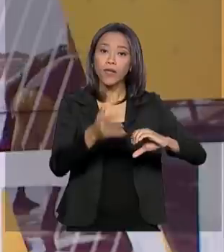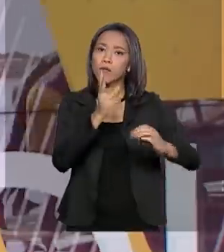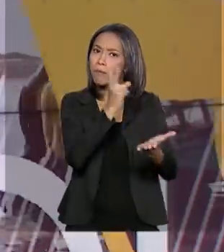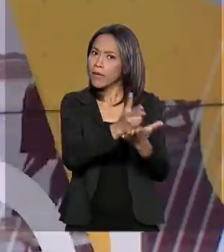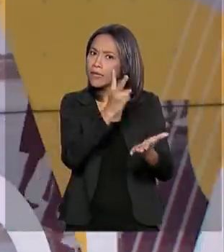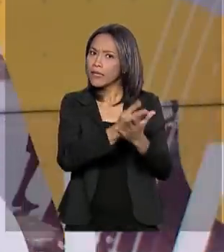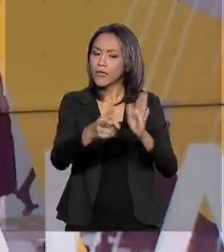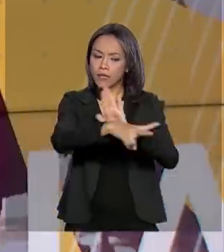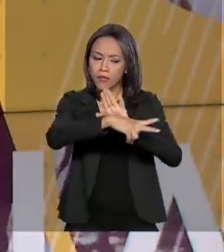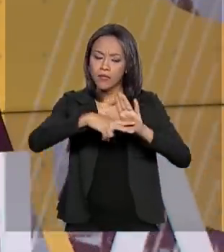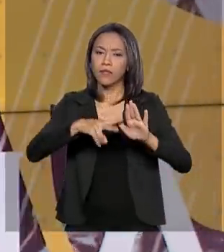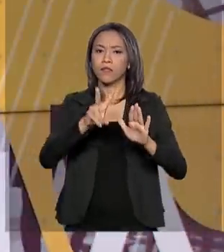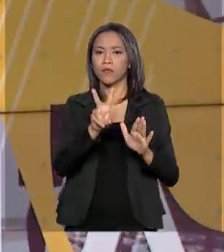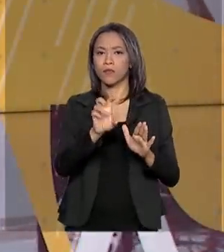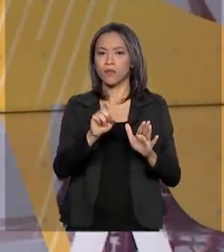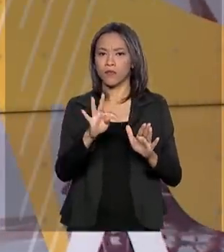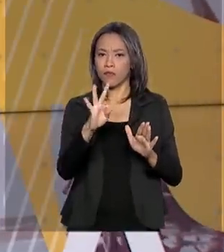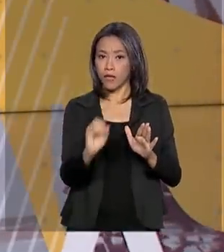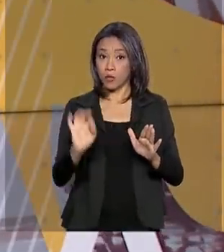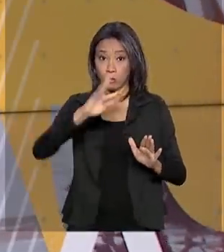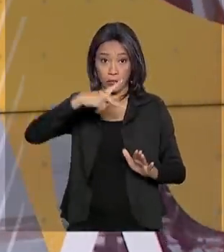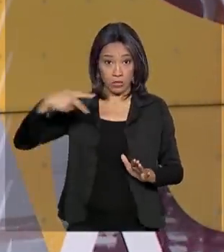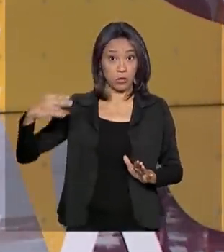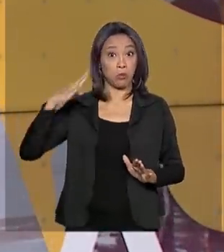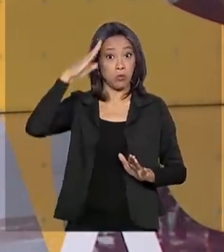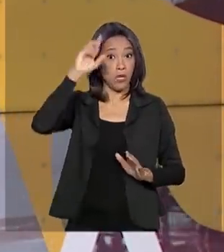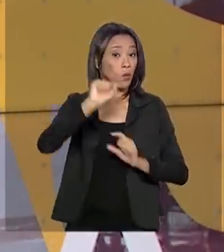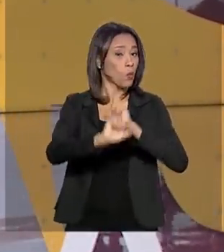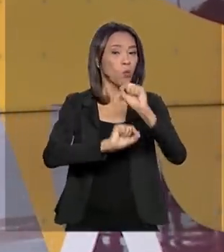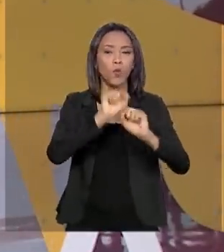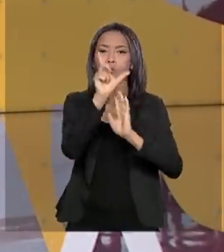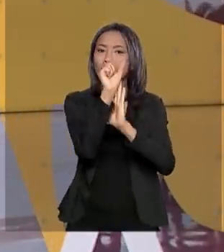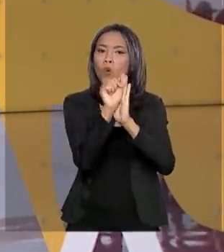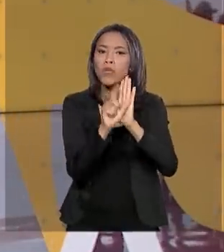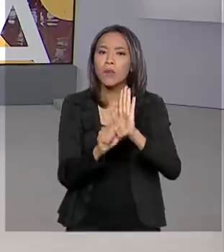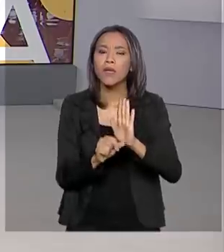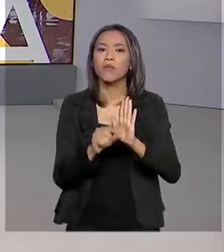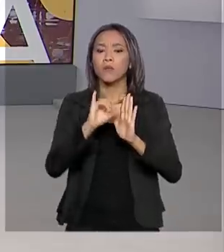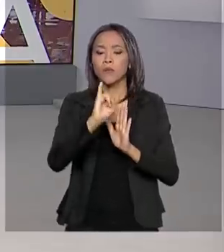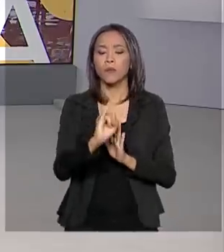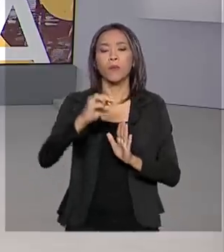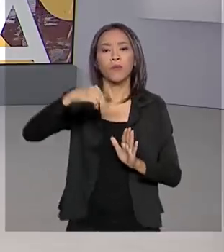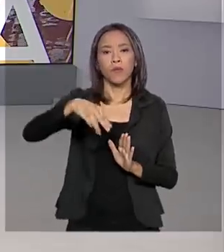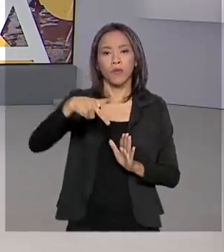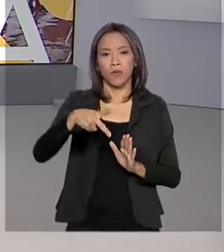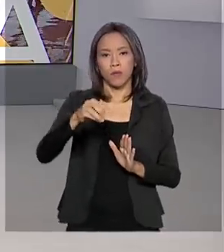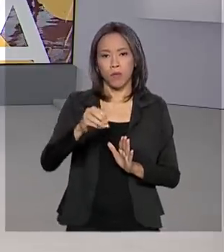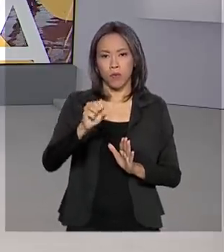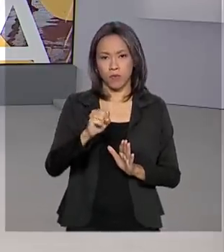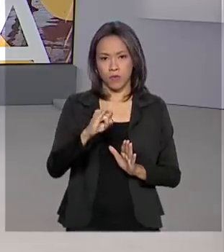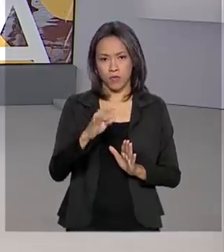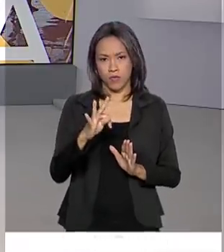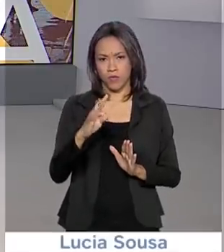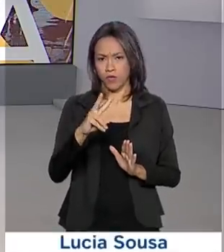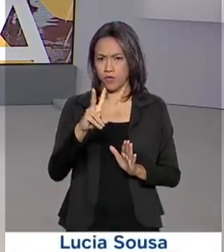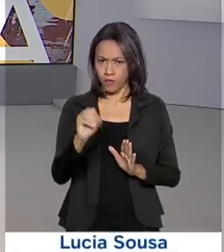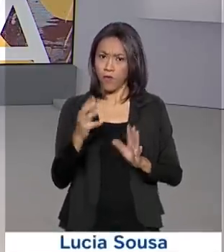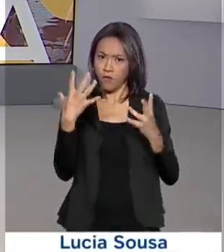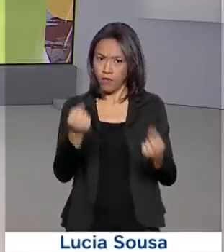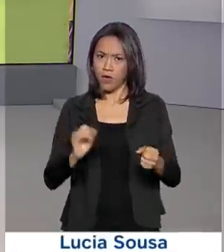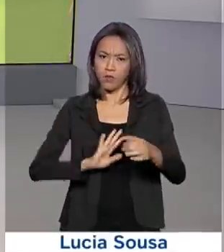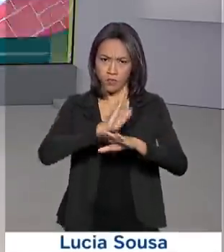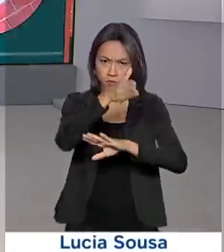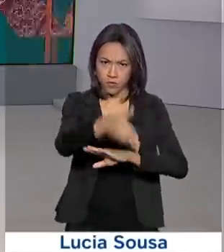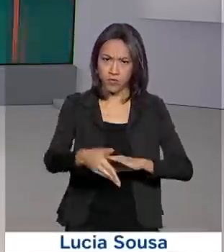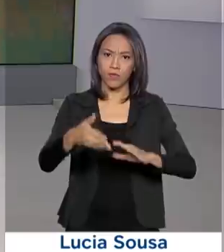manteve os vetos do presidente Jair Bolsonaro ao orçamento impositivo. Nós vamos direto ao Salão Verde no Congresso Nacional